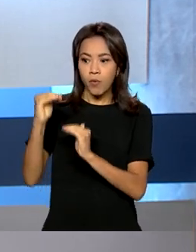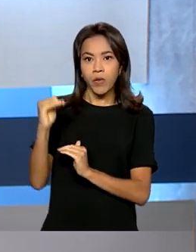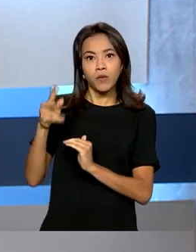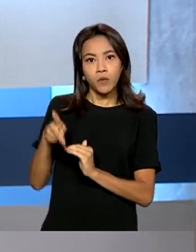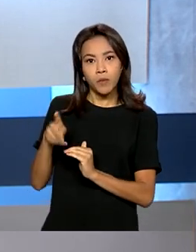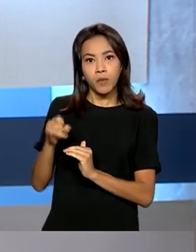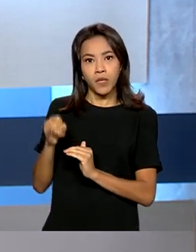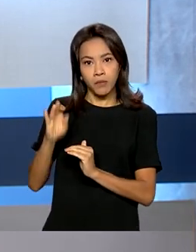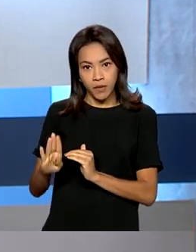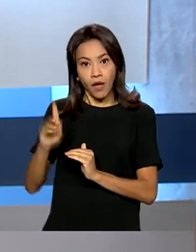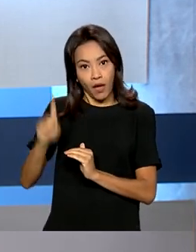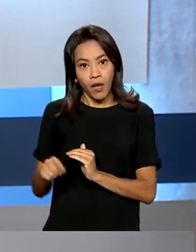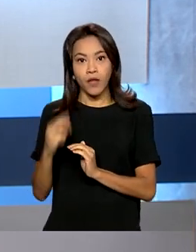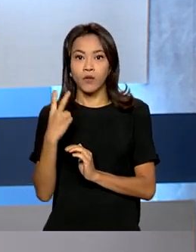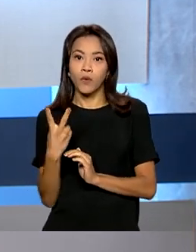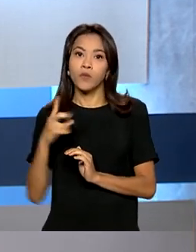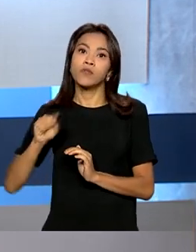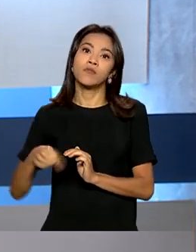é de 2,5%.